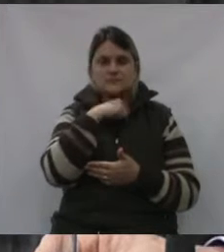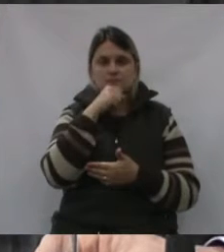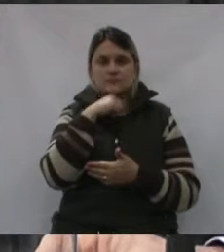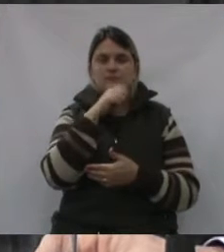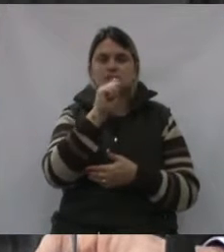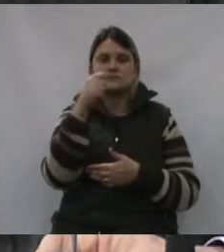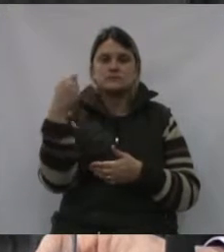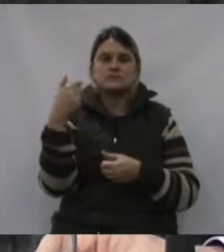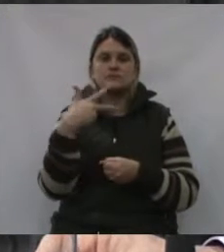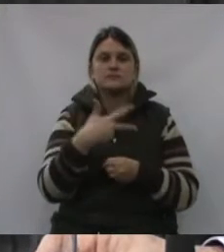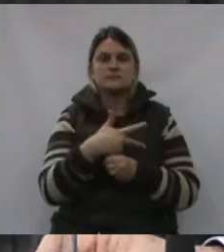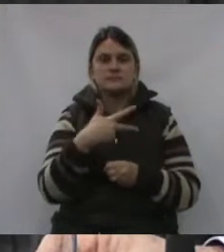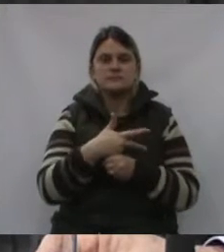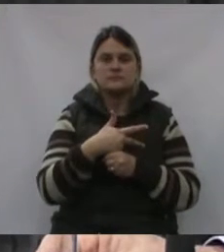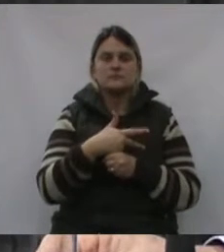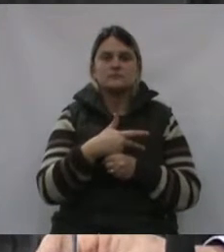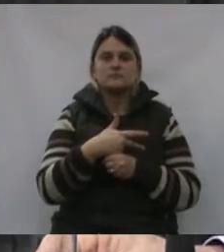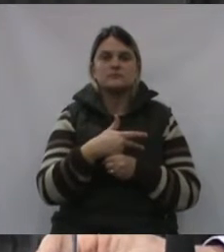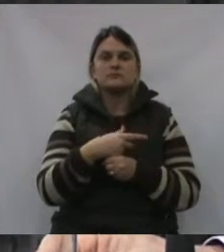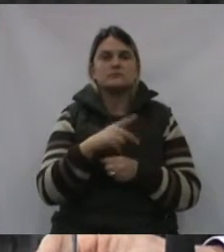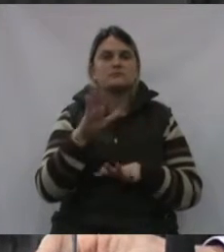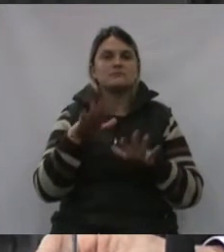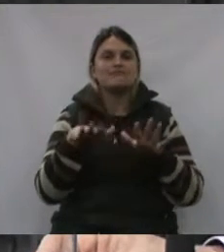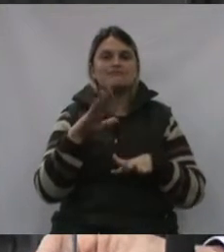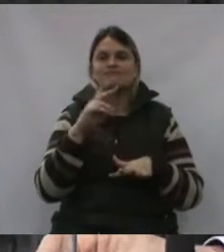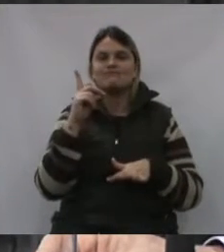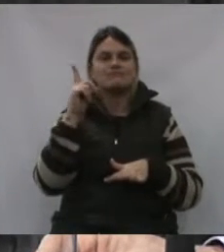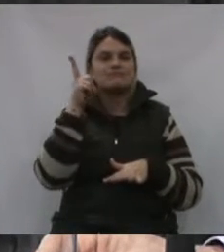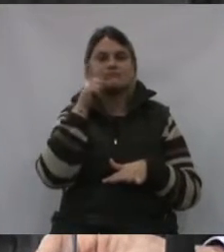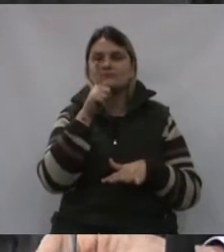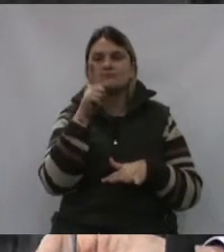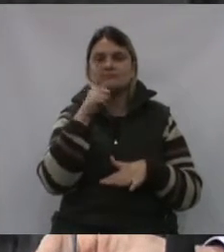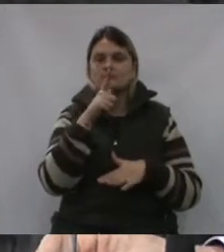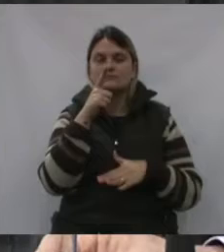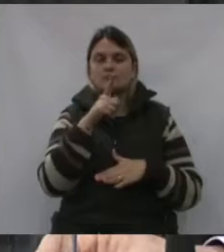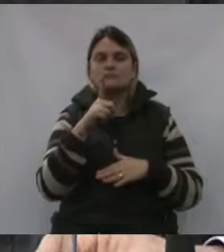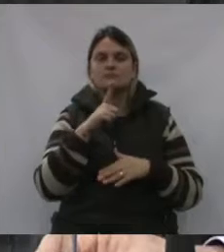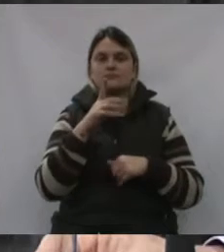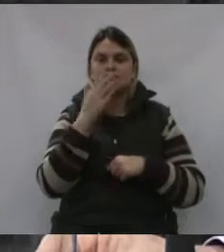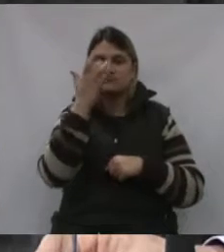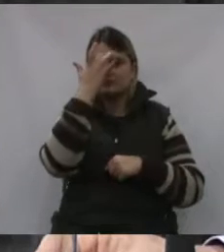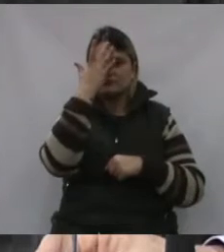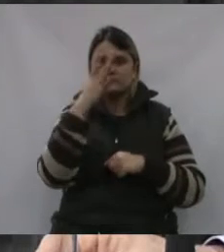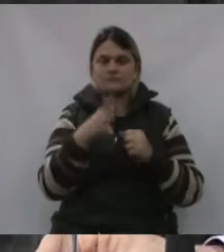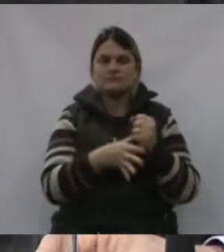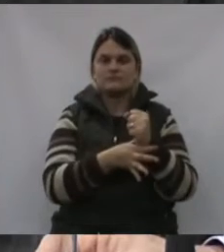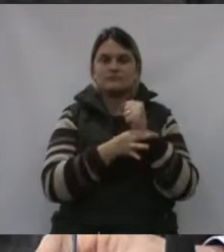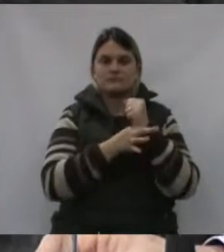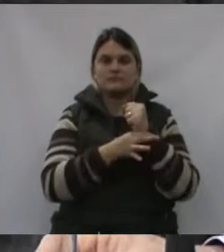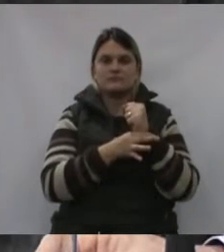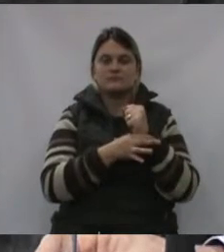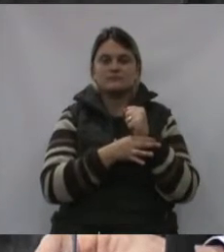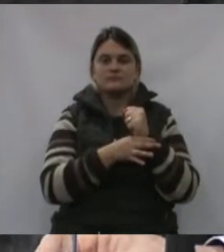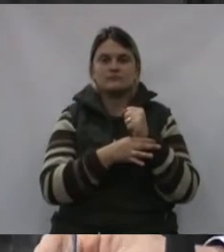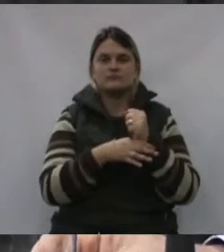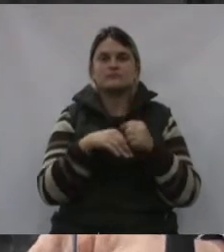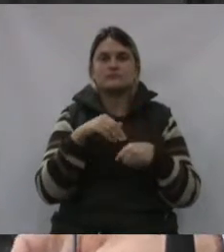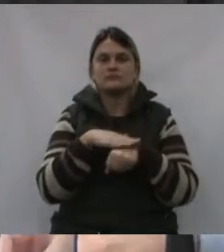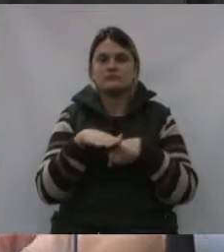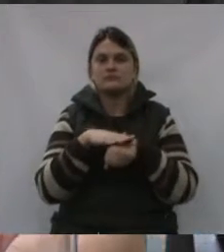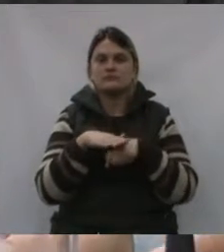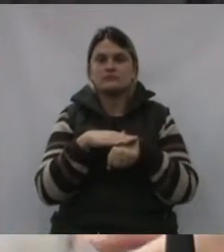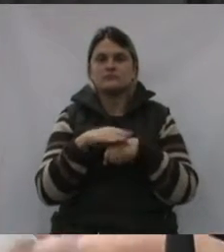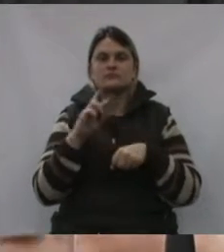Terceira Idade e não consegue ali ter uma grande segurança. falando agora com o vereador Jair,